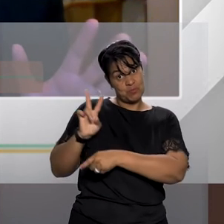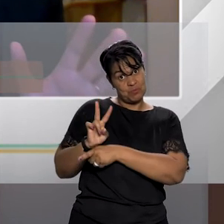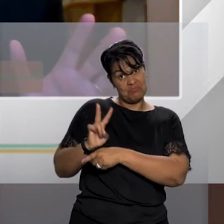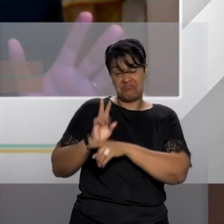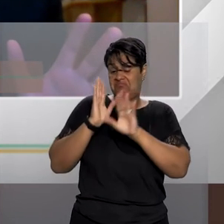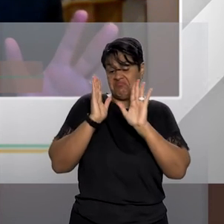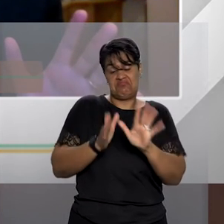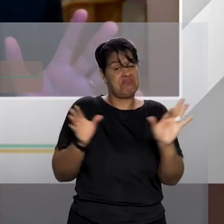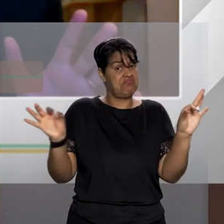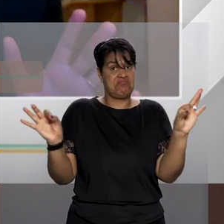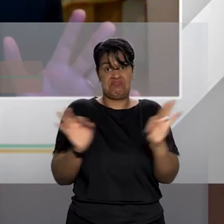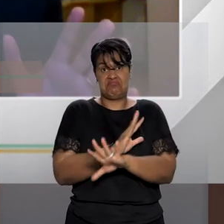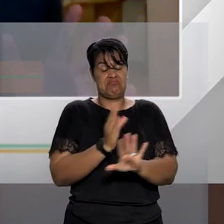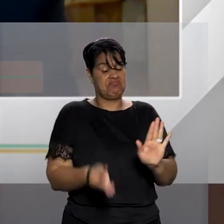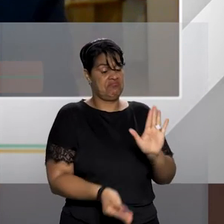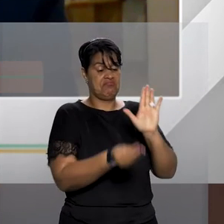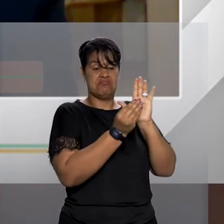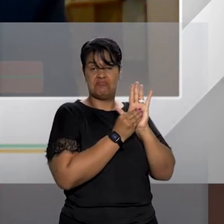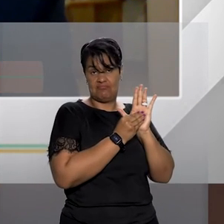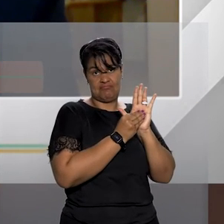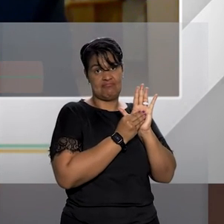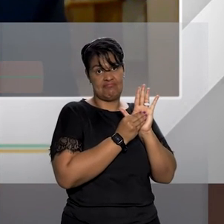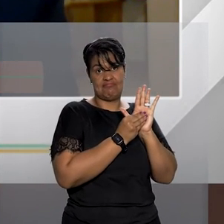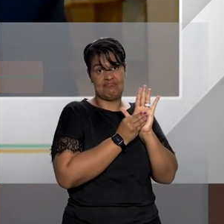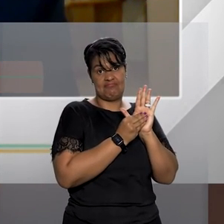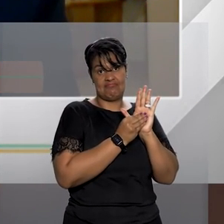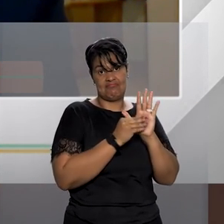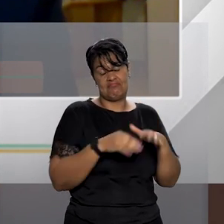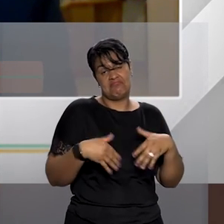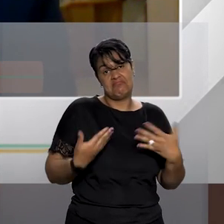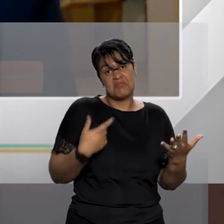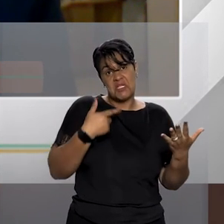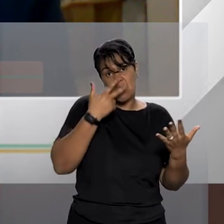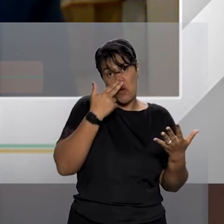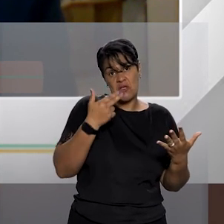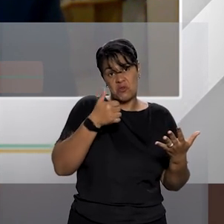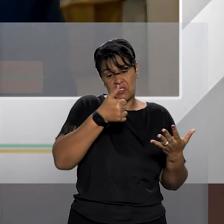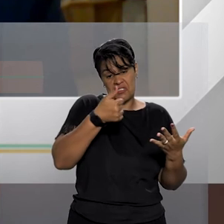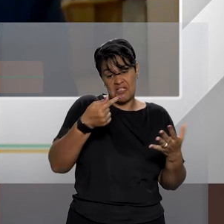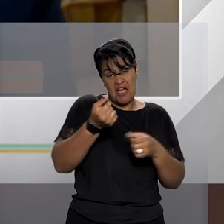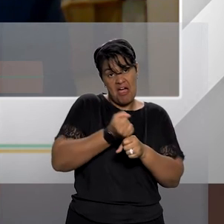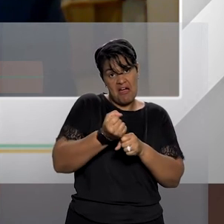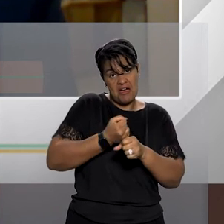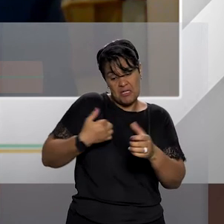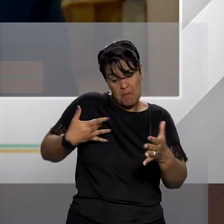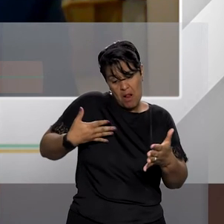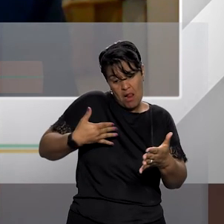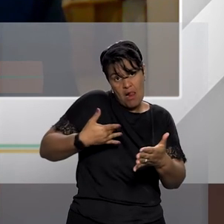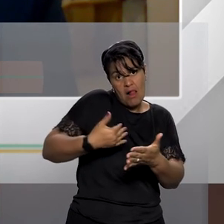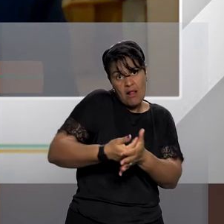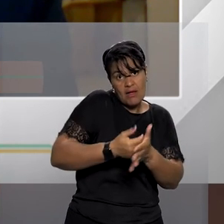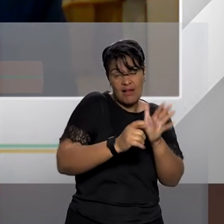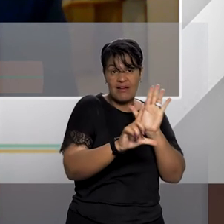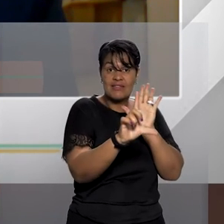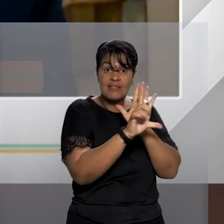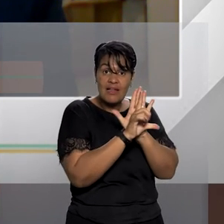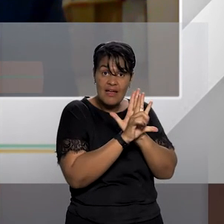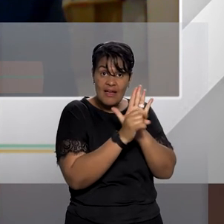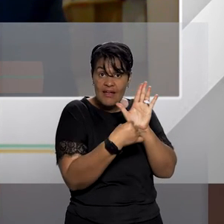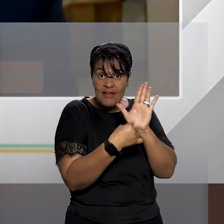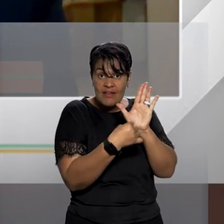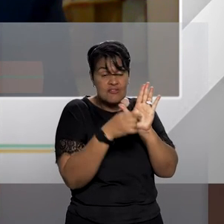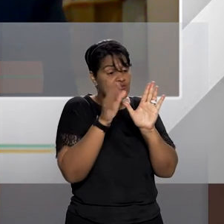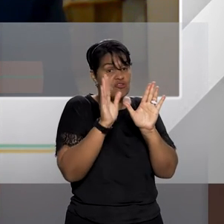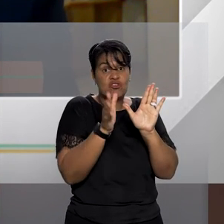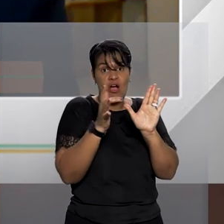colocadas lá na lei Maria da Penha eu acho que hoje depois de 17 anos de lei Maria da Penha quase aí a gente já tem um pouquinho mais